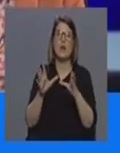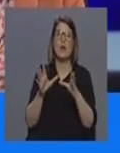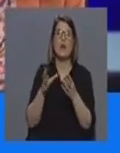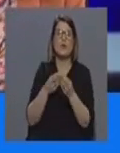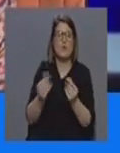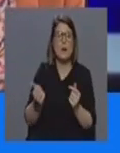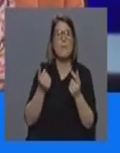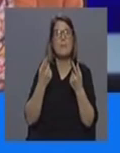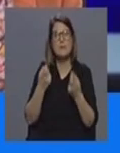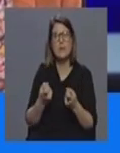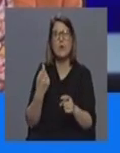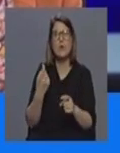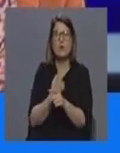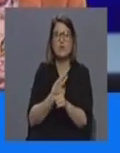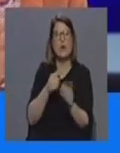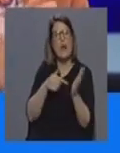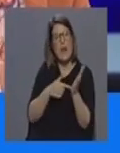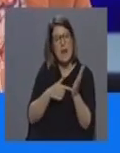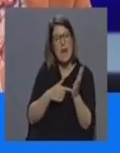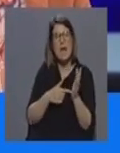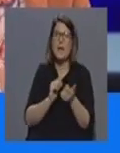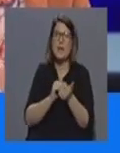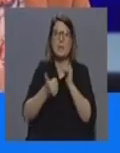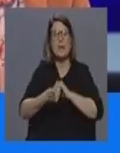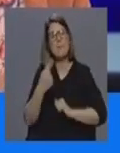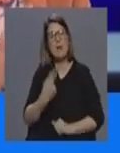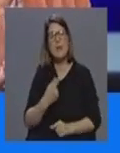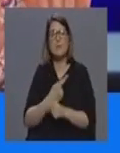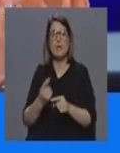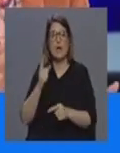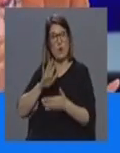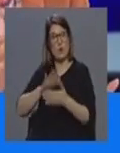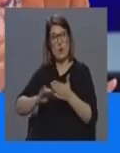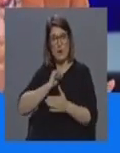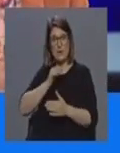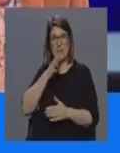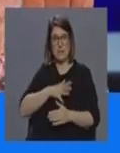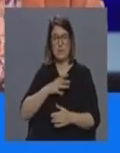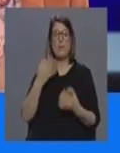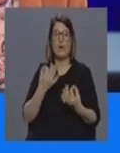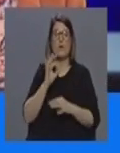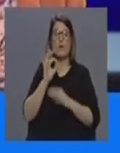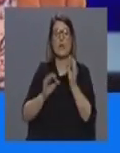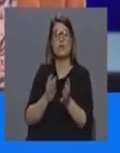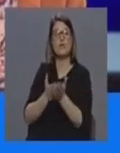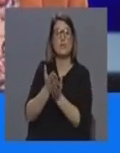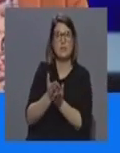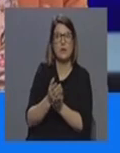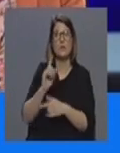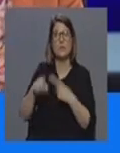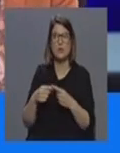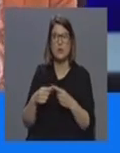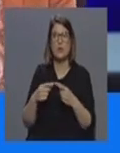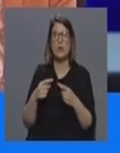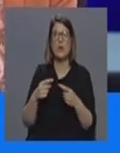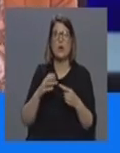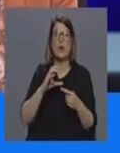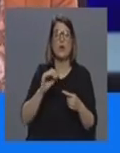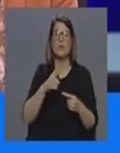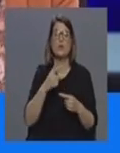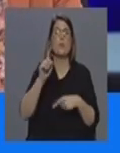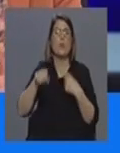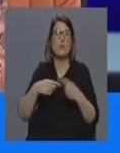com aquilo que tem e vai ter que se adaptar porque como a minha colega disse muito bem primeiro temos cuidados intensivos a seguir funcionamos por cortes e a seguir funcionamos por